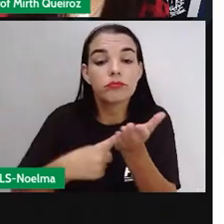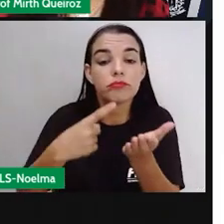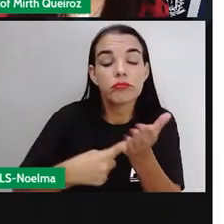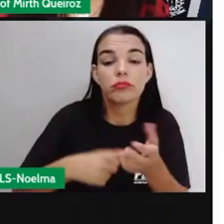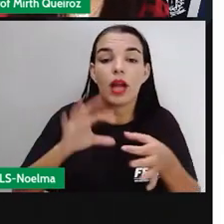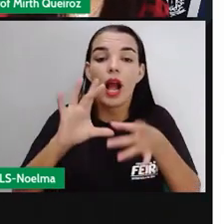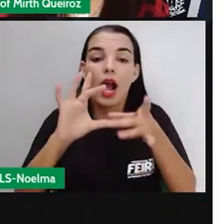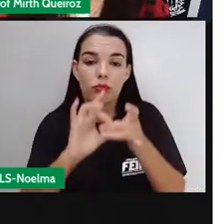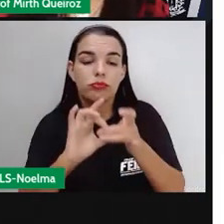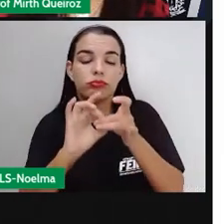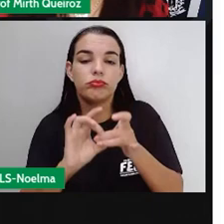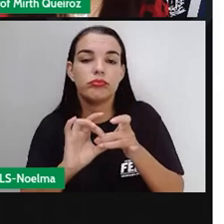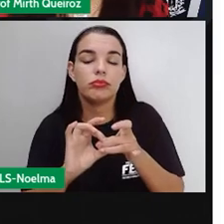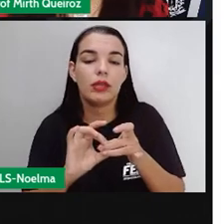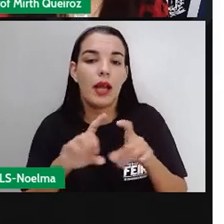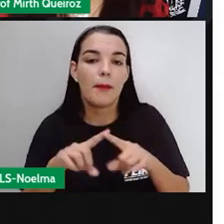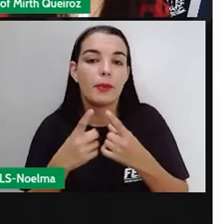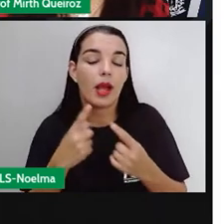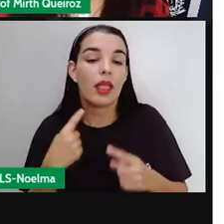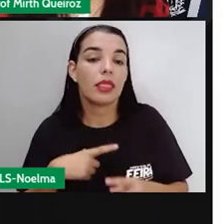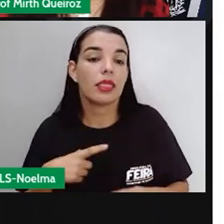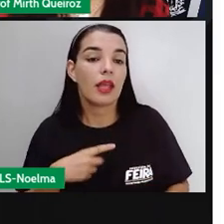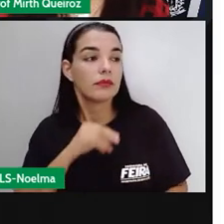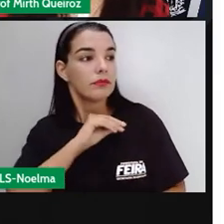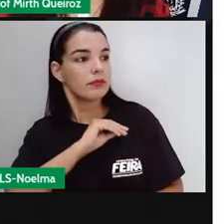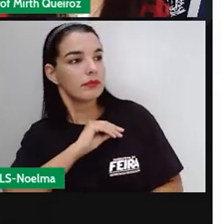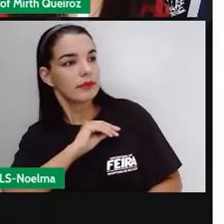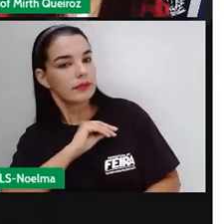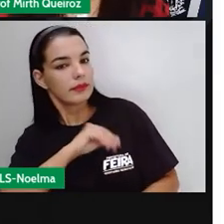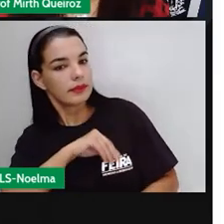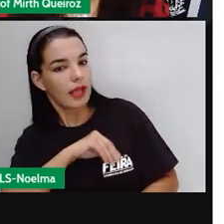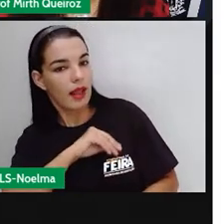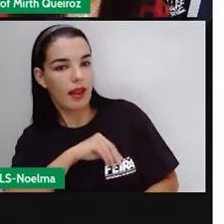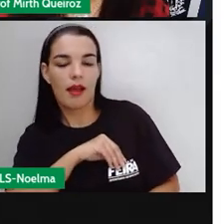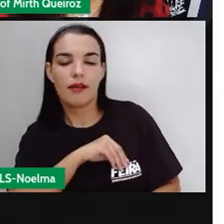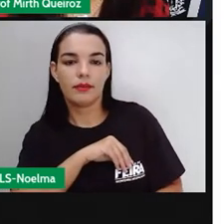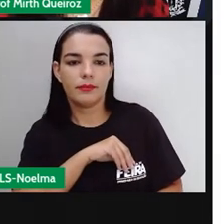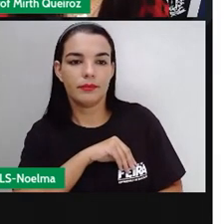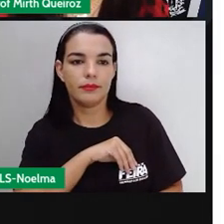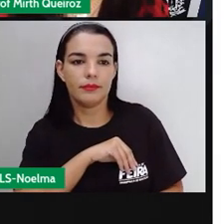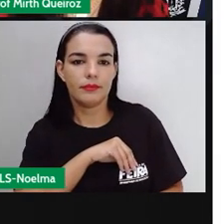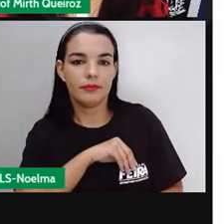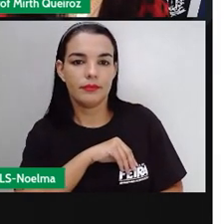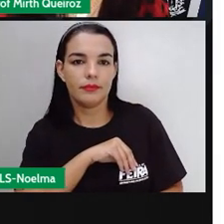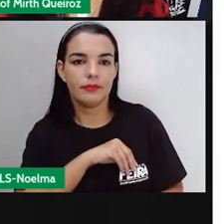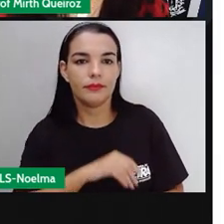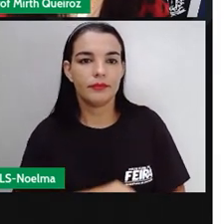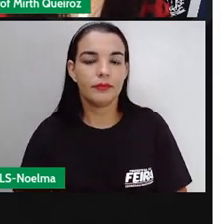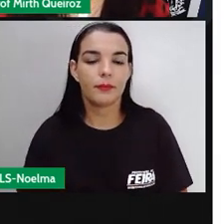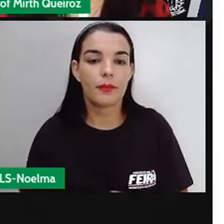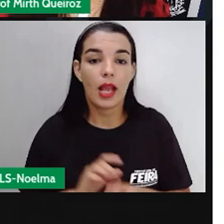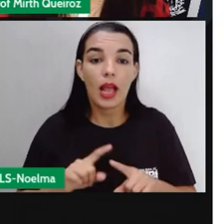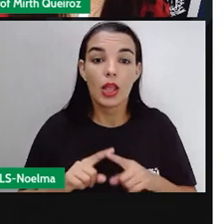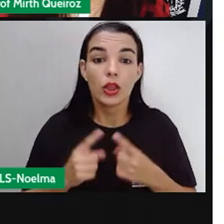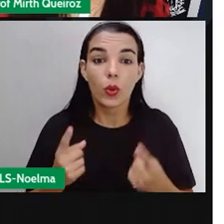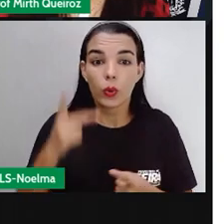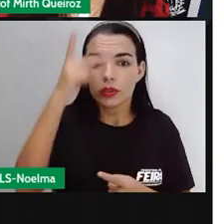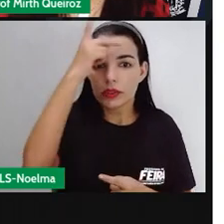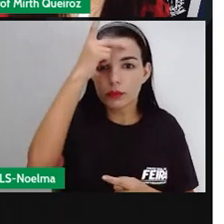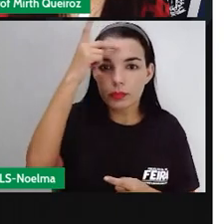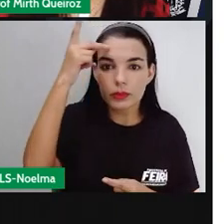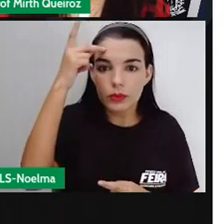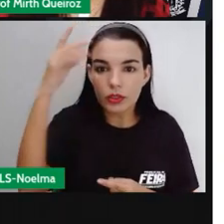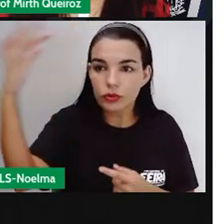assalariadas. Eles receberiam salário em troca de seus trabalhos. Toda a imigração foi